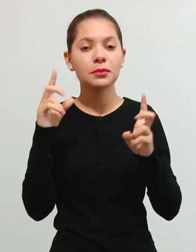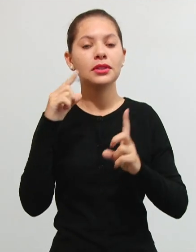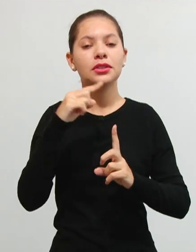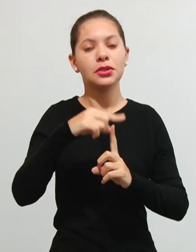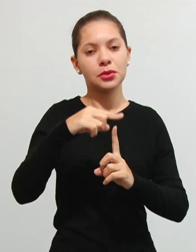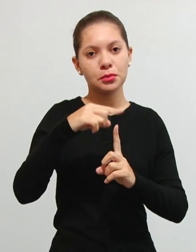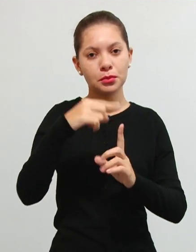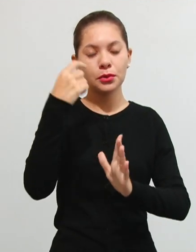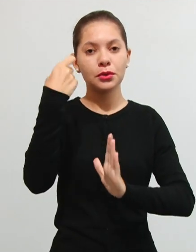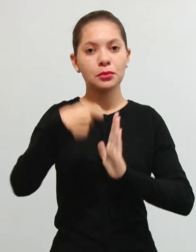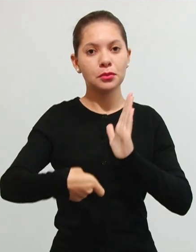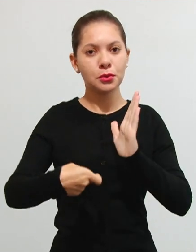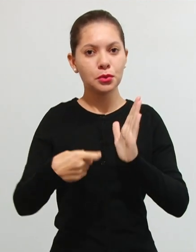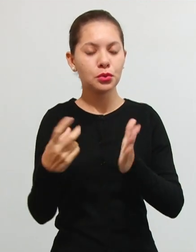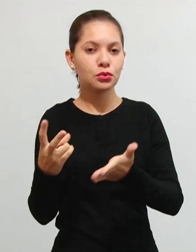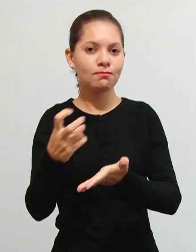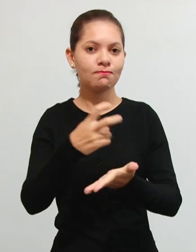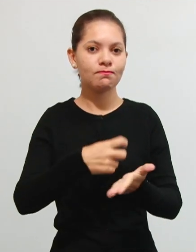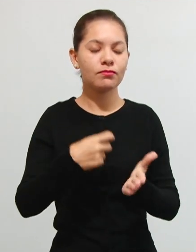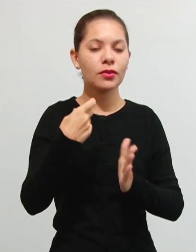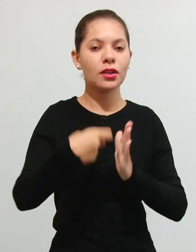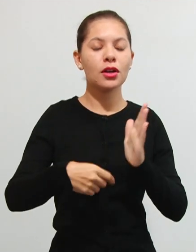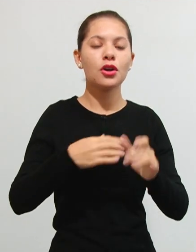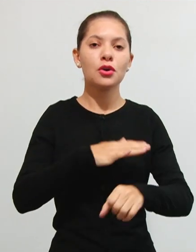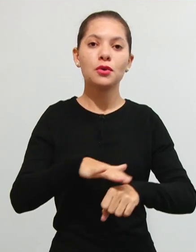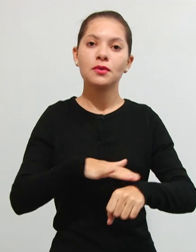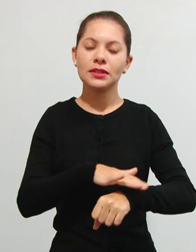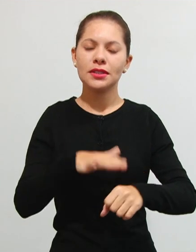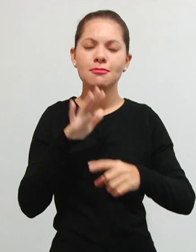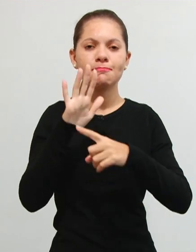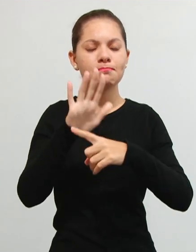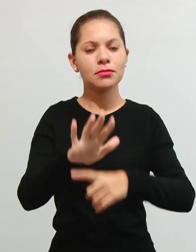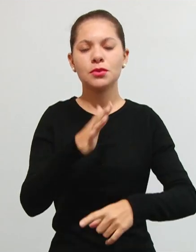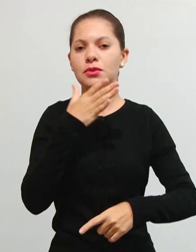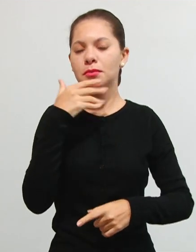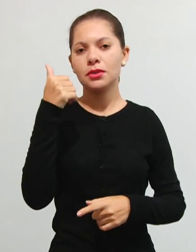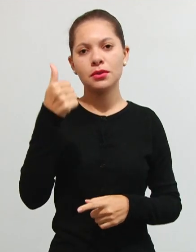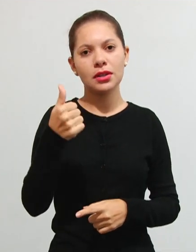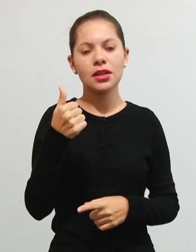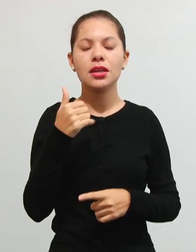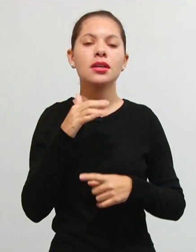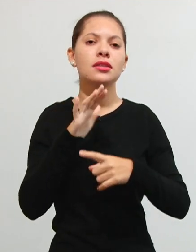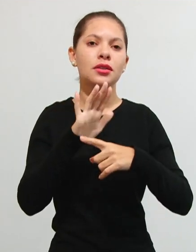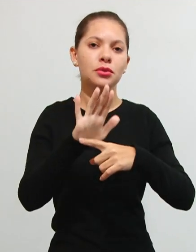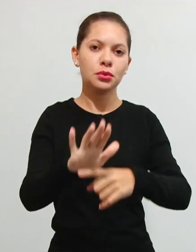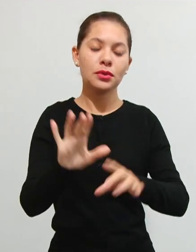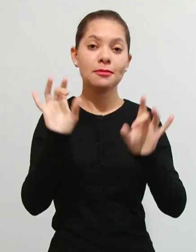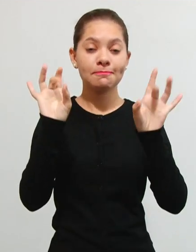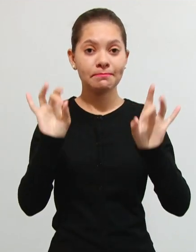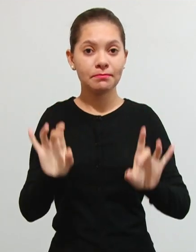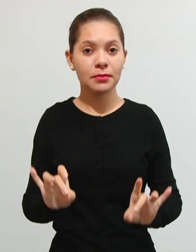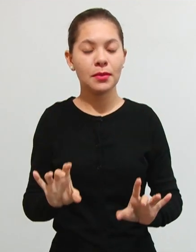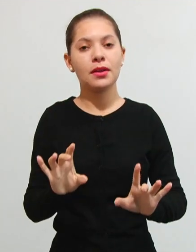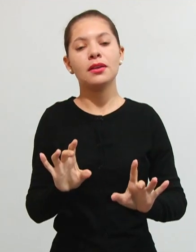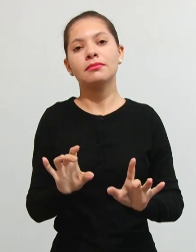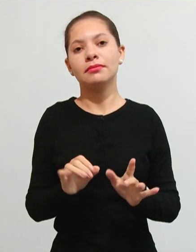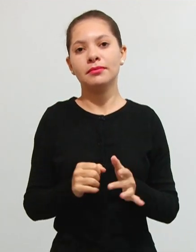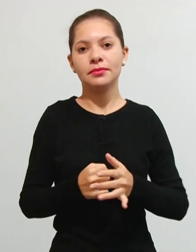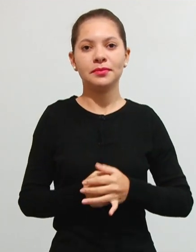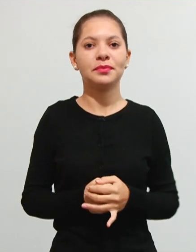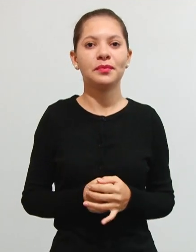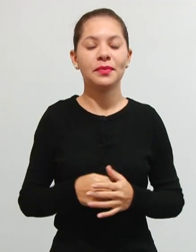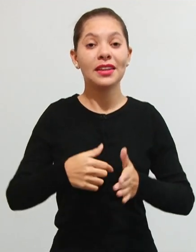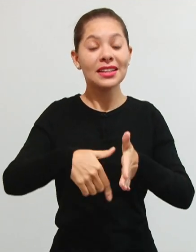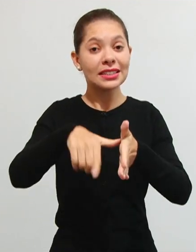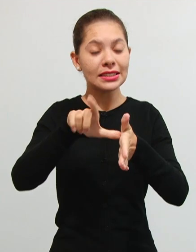tributárias e vamos conversar sobre taxas, contribuições de melhoria, contribuições especiais e os empréstimos compulsórios. Mas